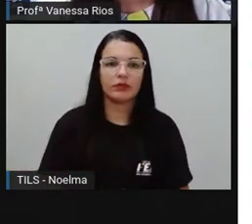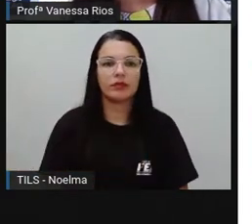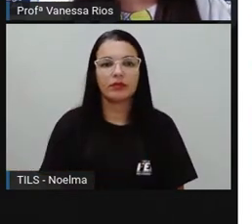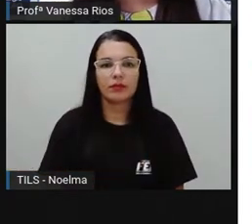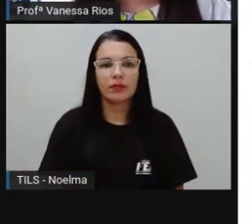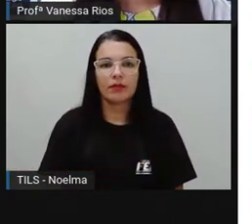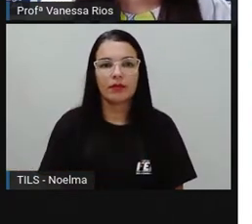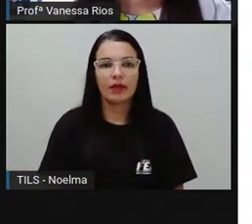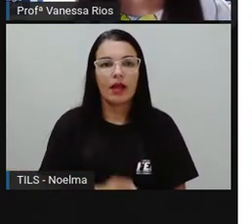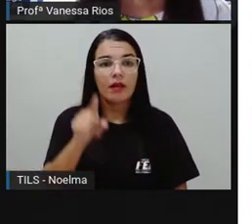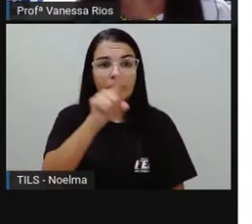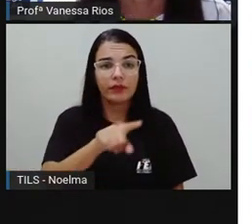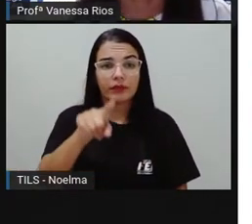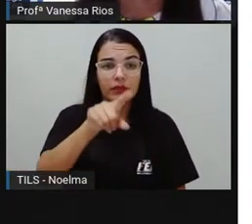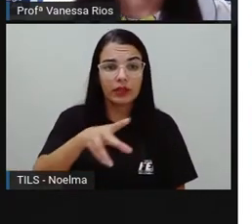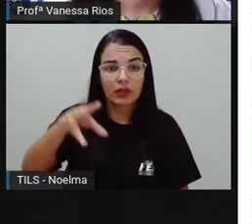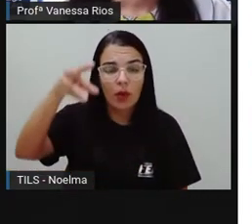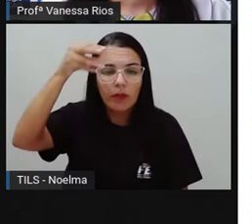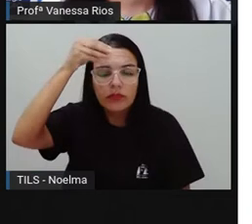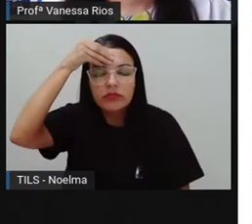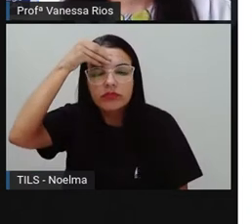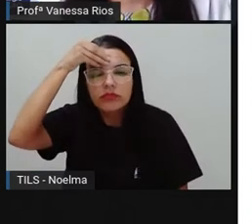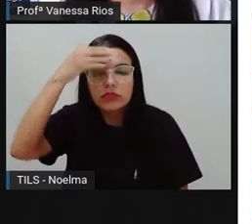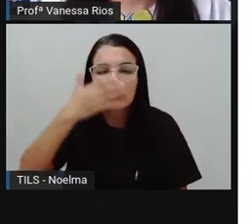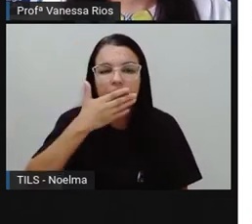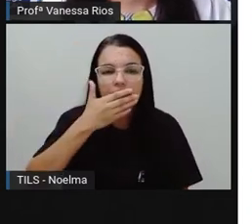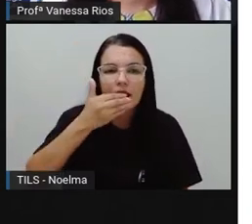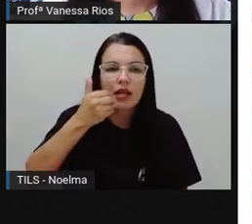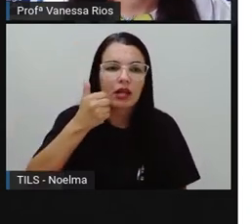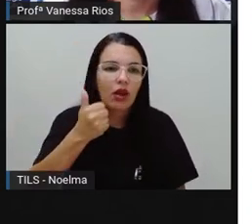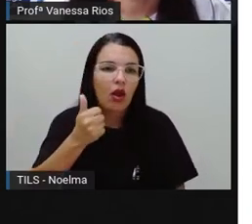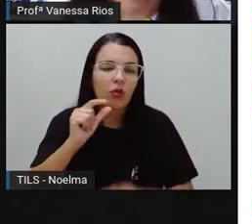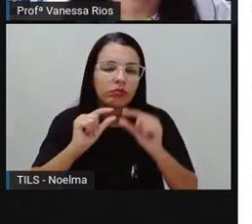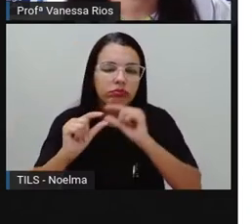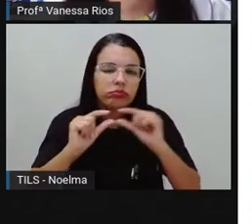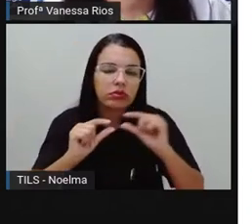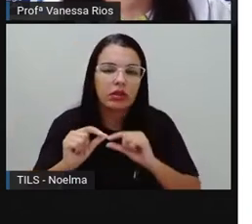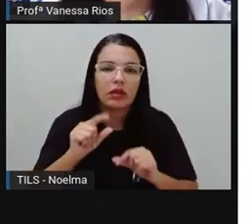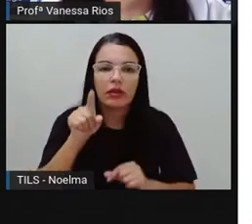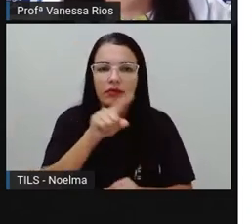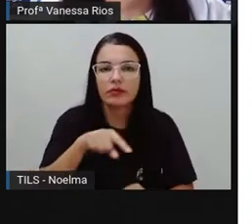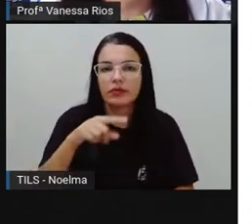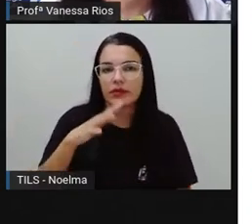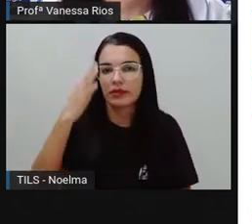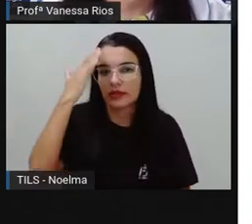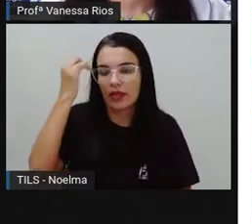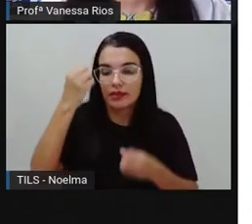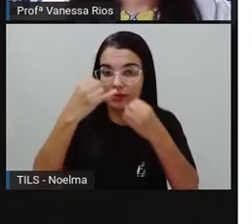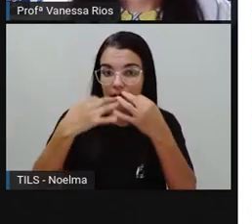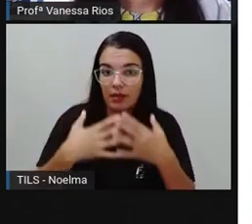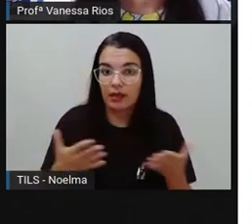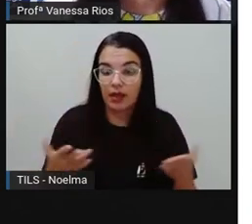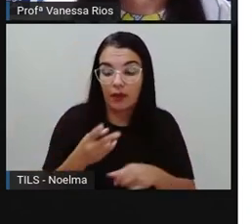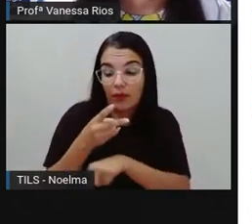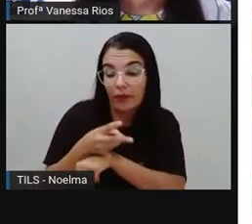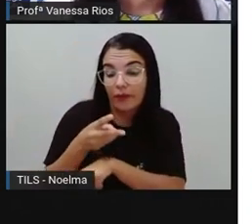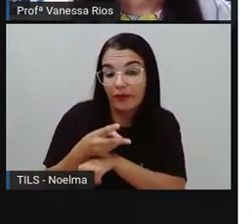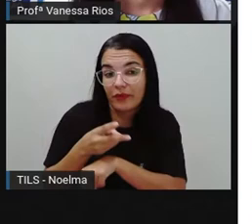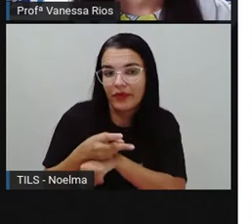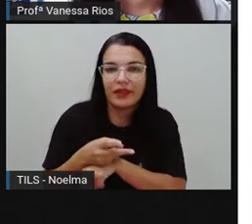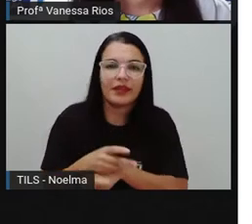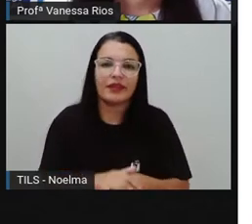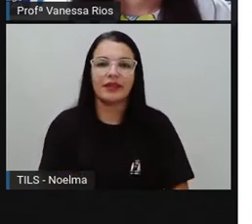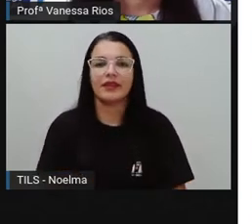Para compreender melhor, não é? Para saber aí mais um pouquinho sobre tudo que a Pró está explicando, a gente vai assistir agora